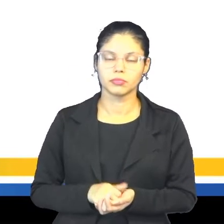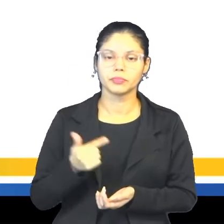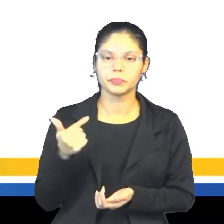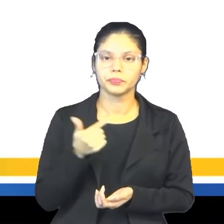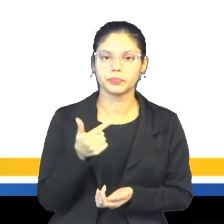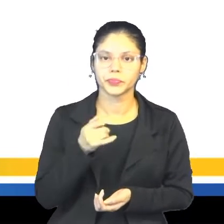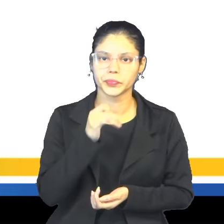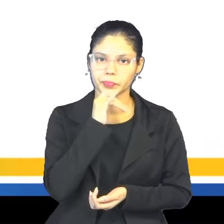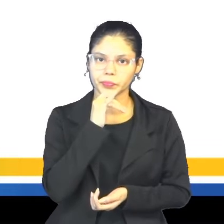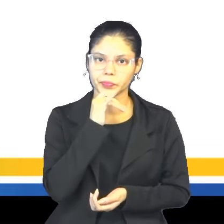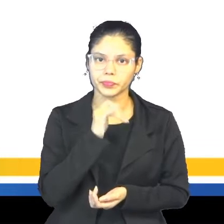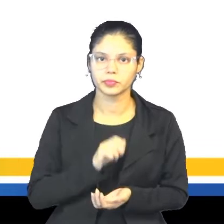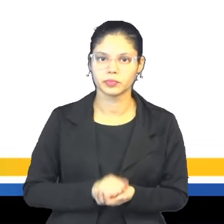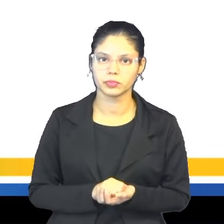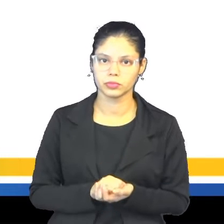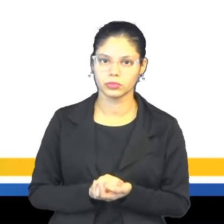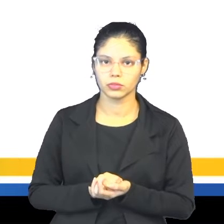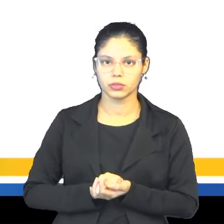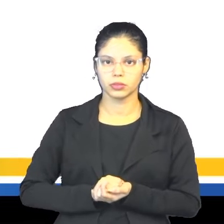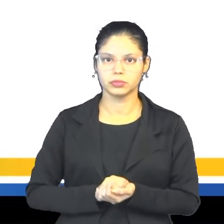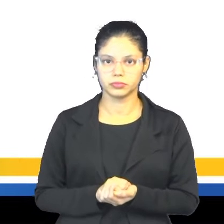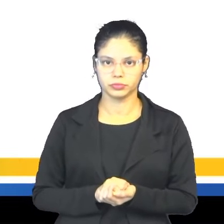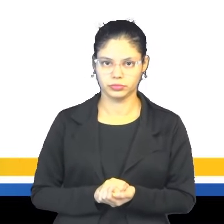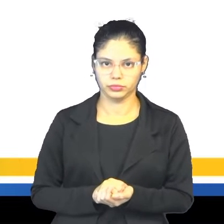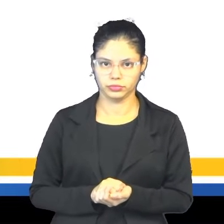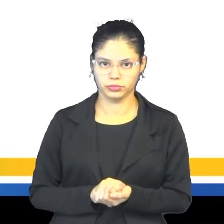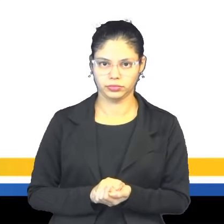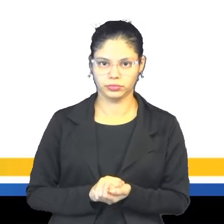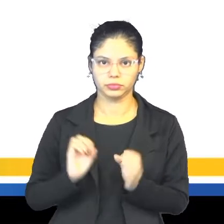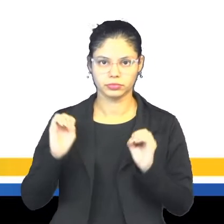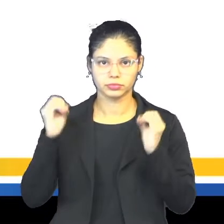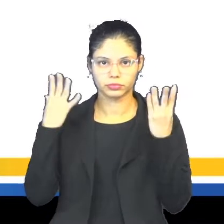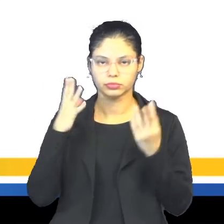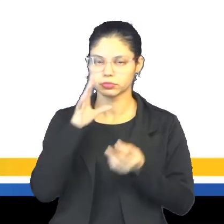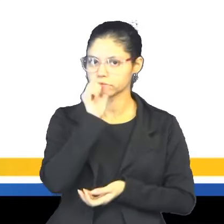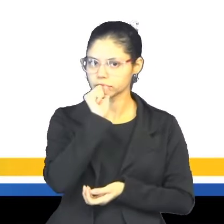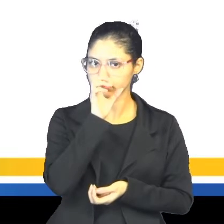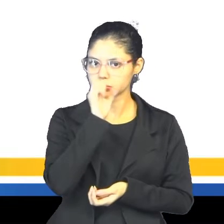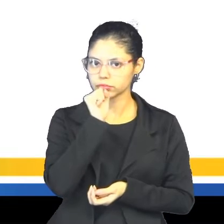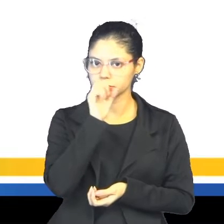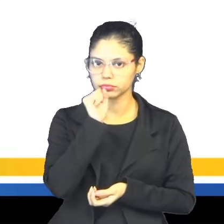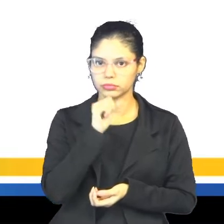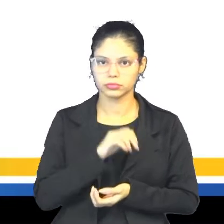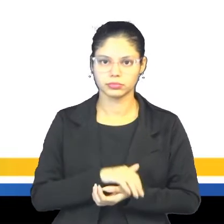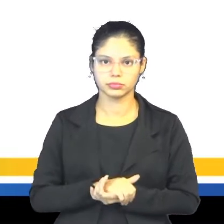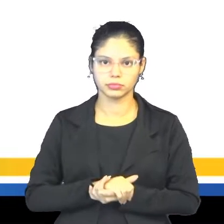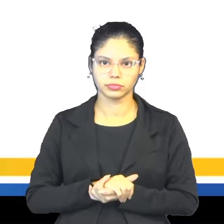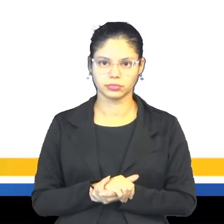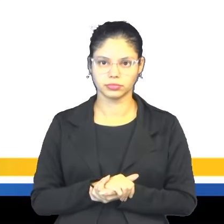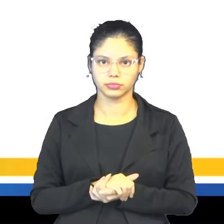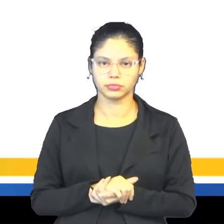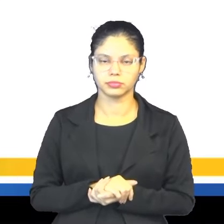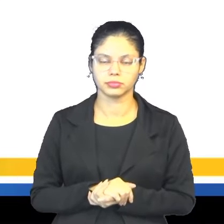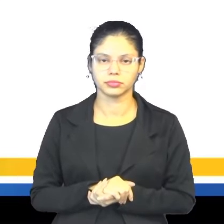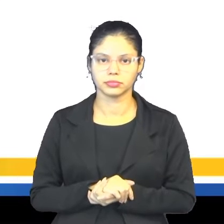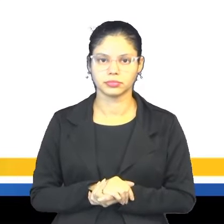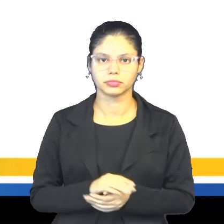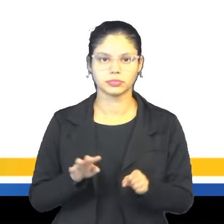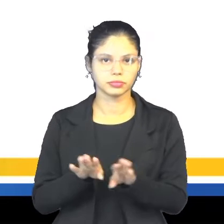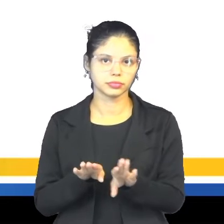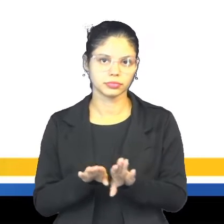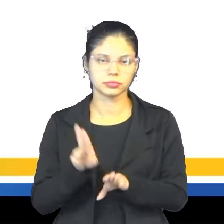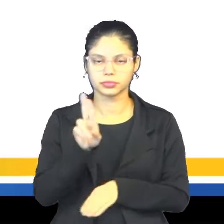segundo exemplo, nós temos, the party is on Saturday. A festa é no sábado. Também nós